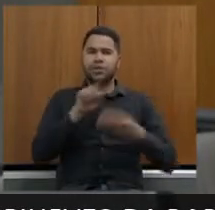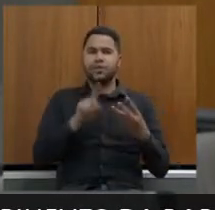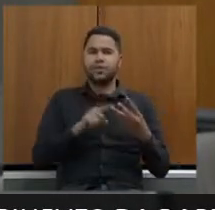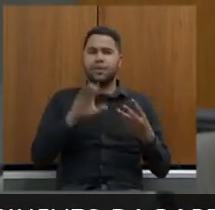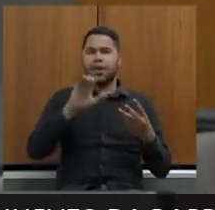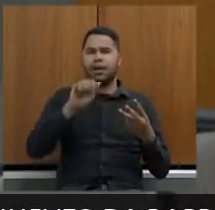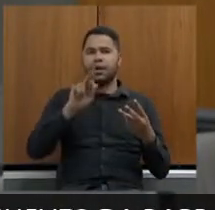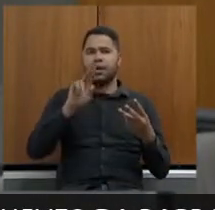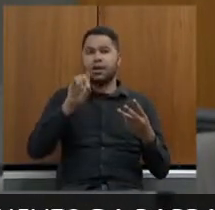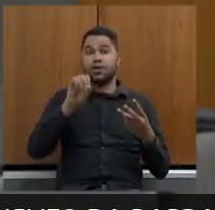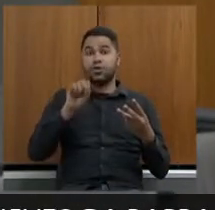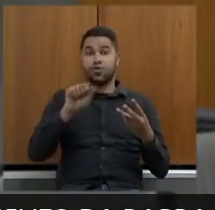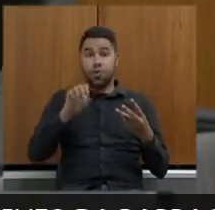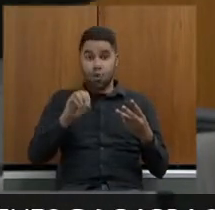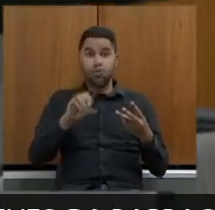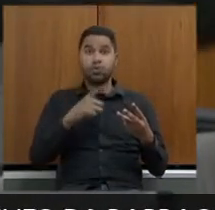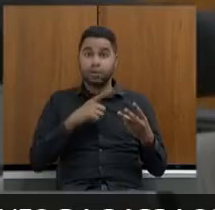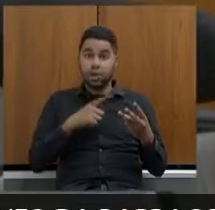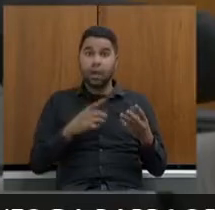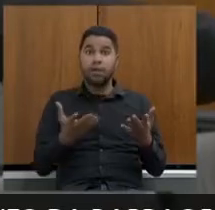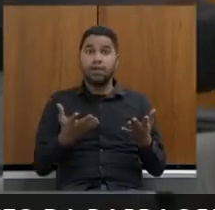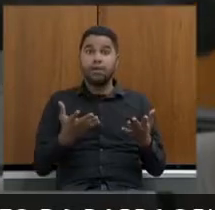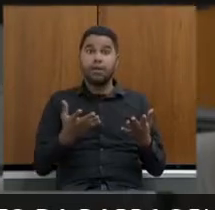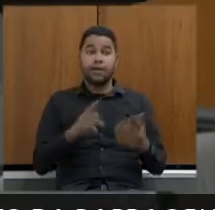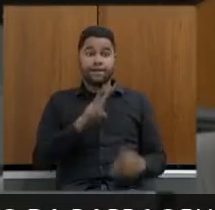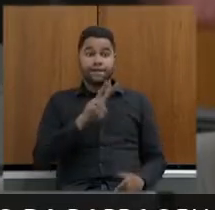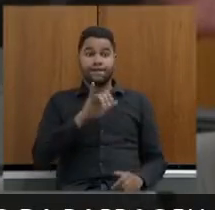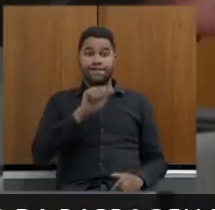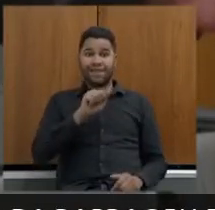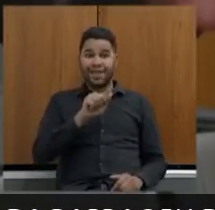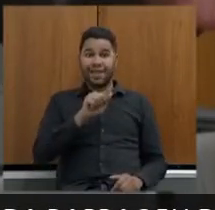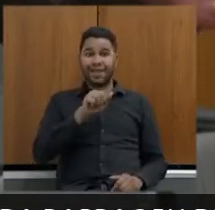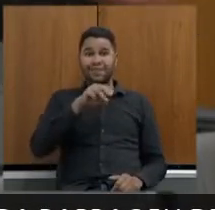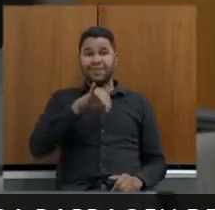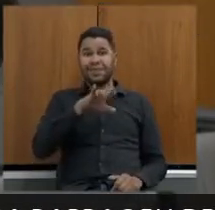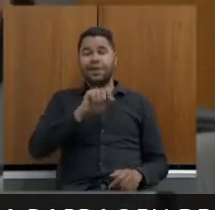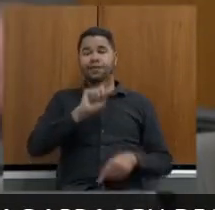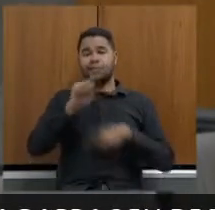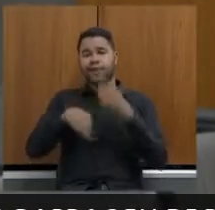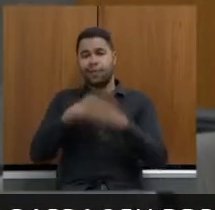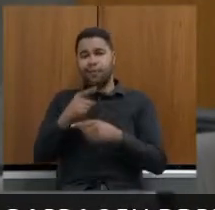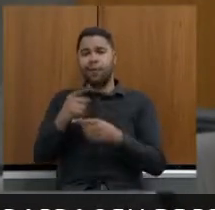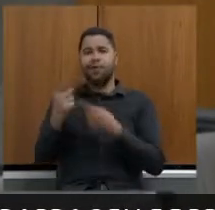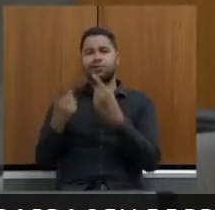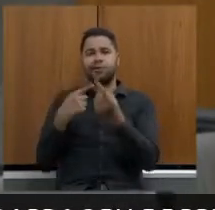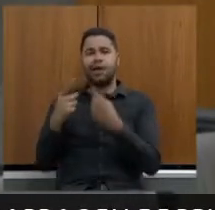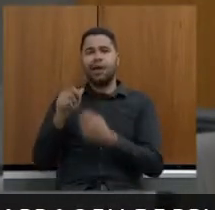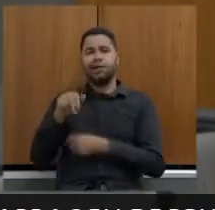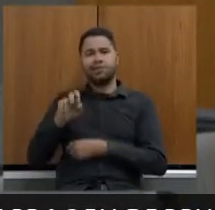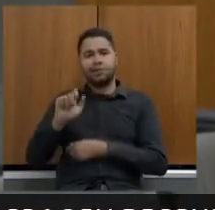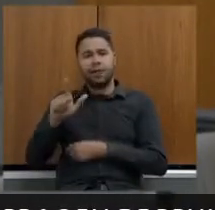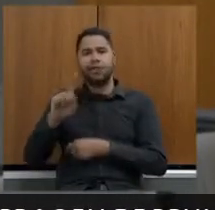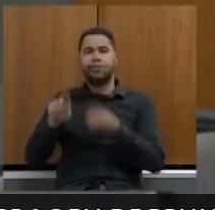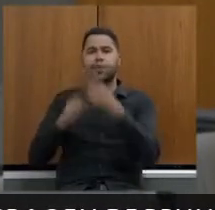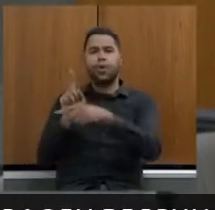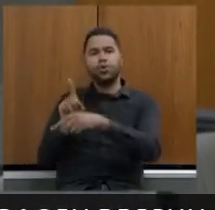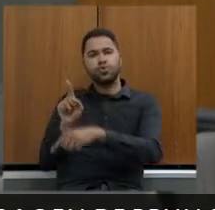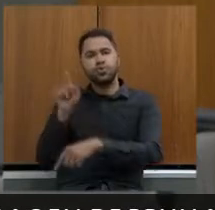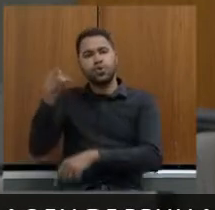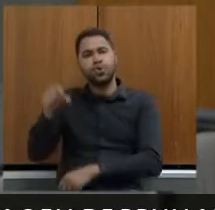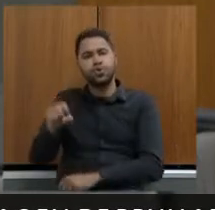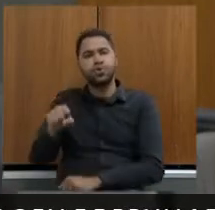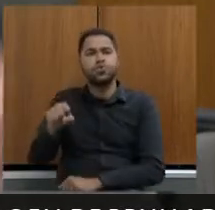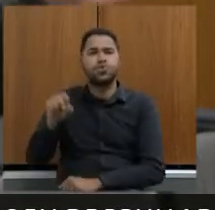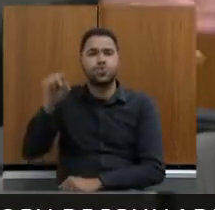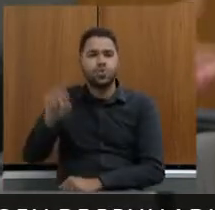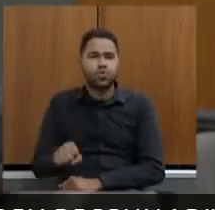Cardoso que é uma população muito grande que tem que ir à Via do Minério e depois pegar o anel rodoviário e subir para a região sul no